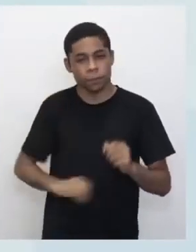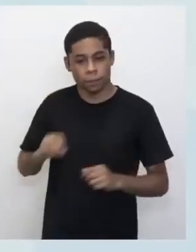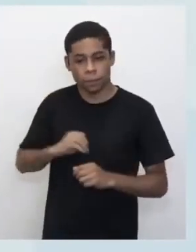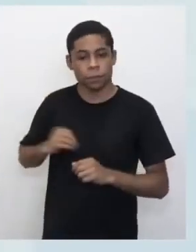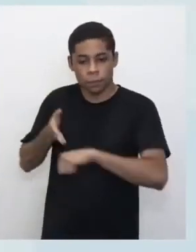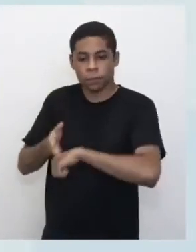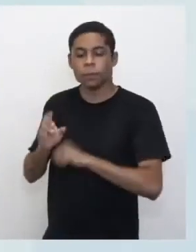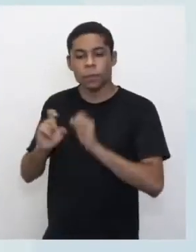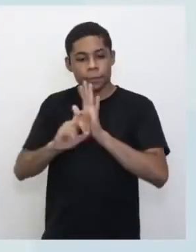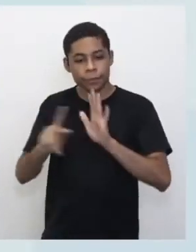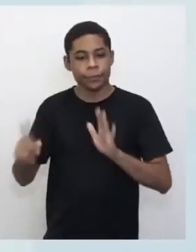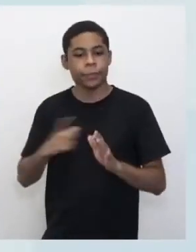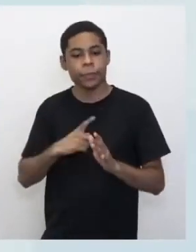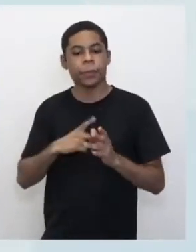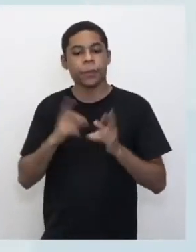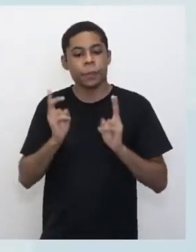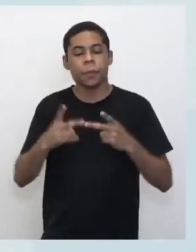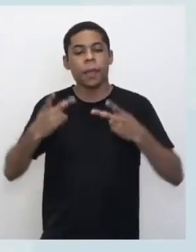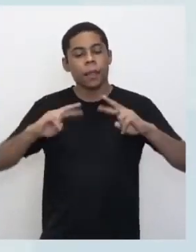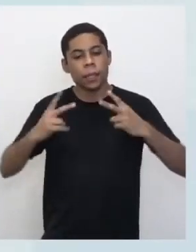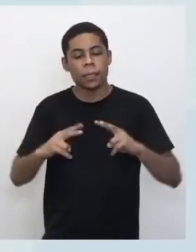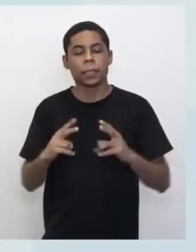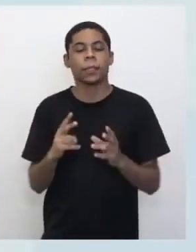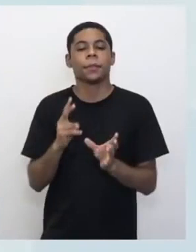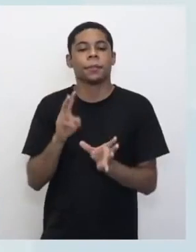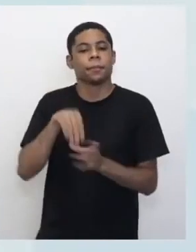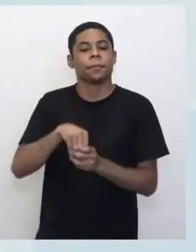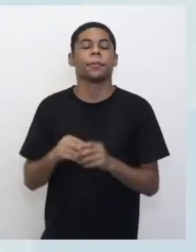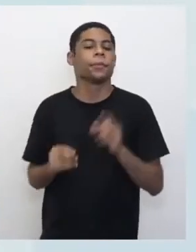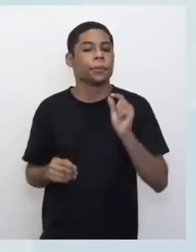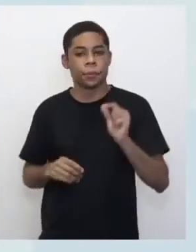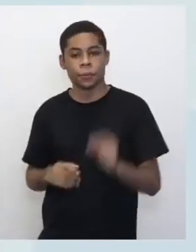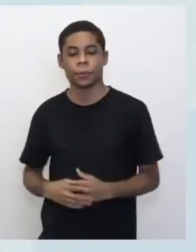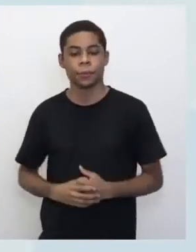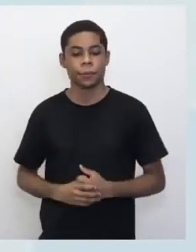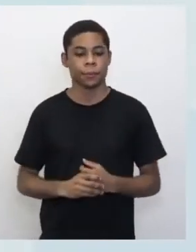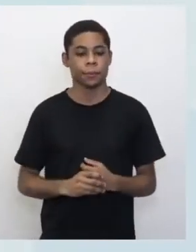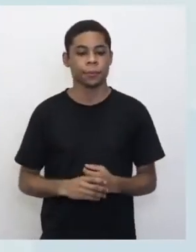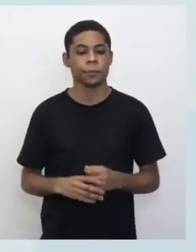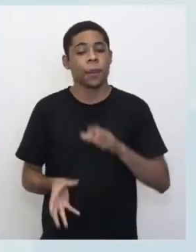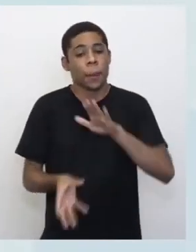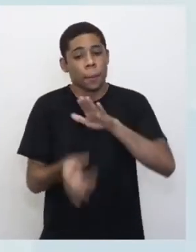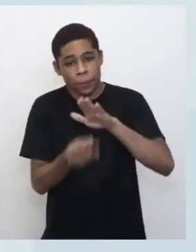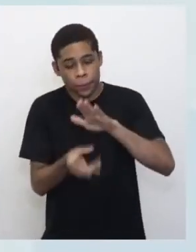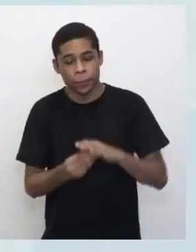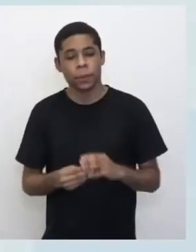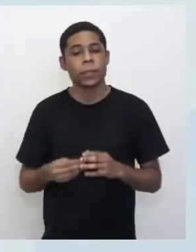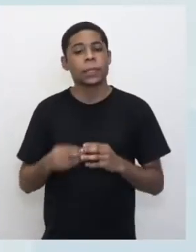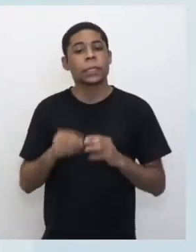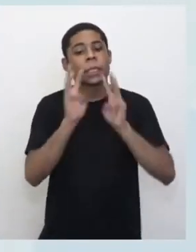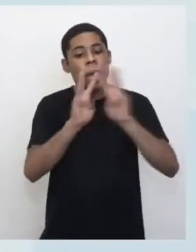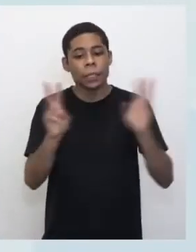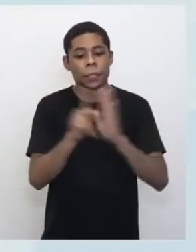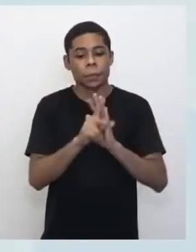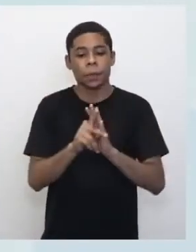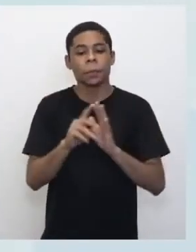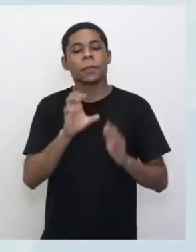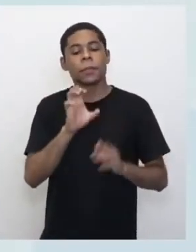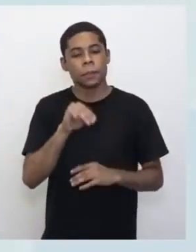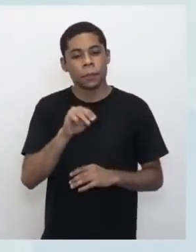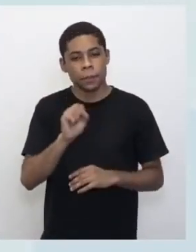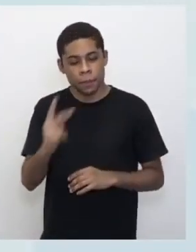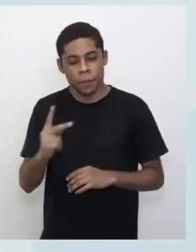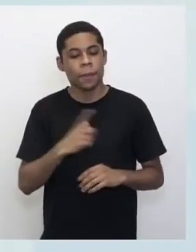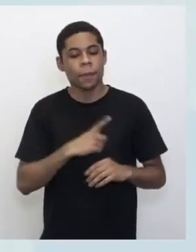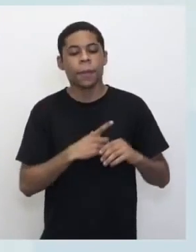aplicativo a gente vai ter o link com o repositório, o site do Centro de Mídias tem os materiais de